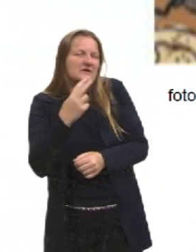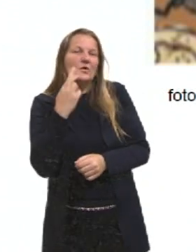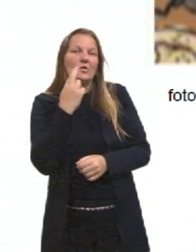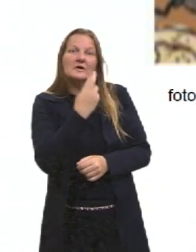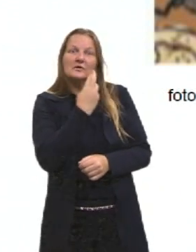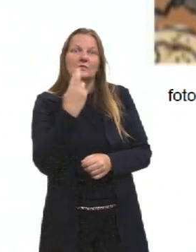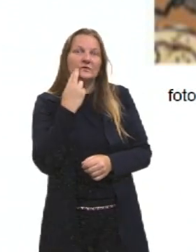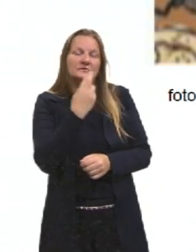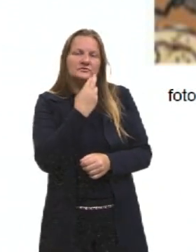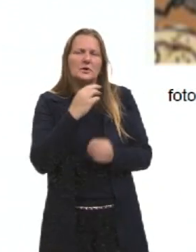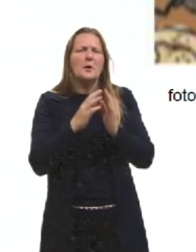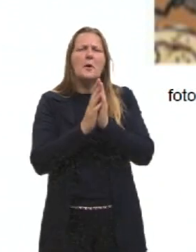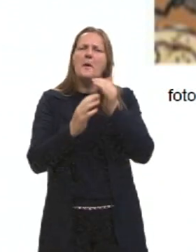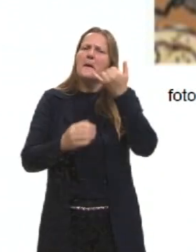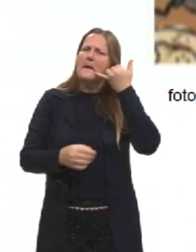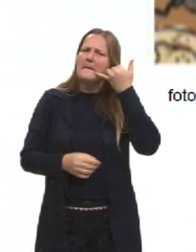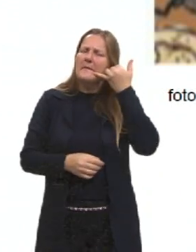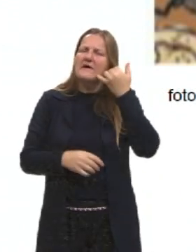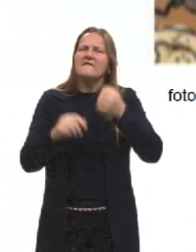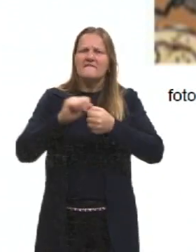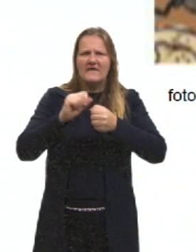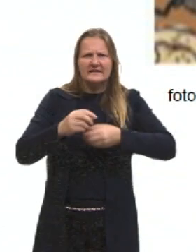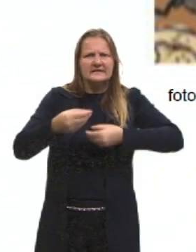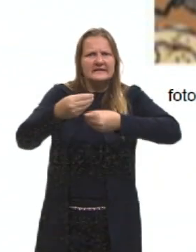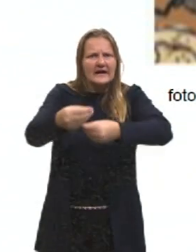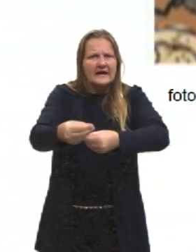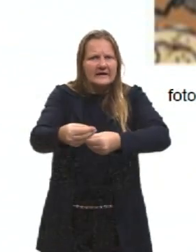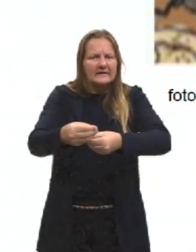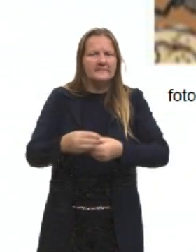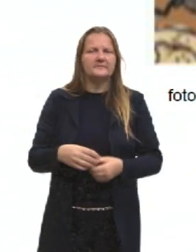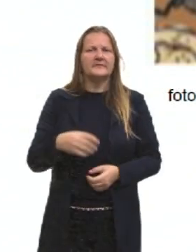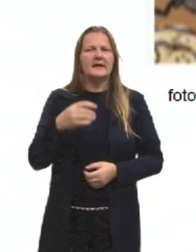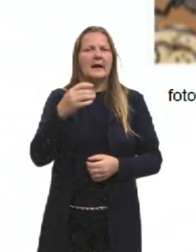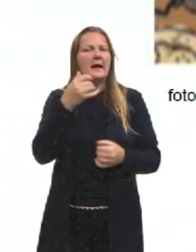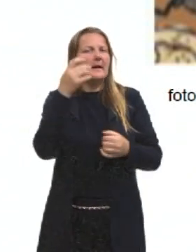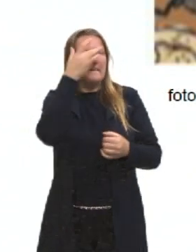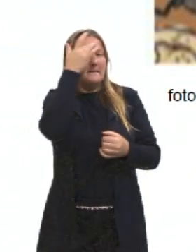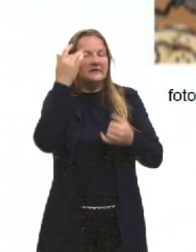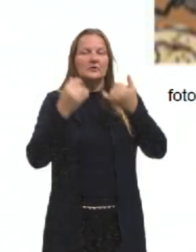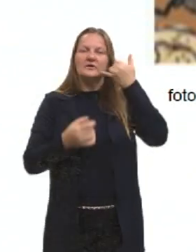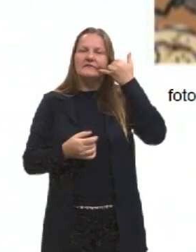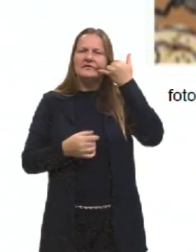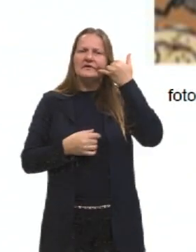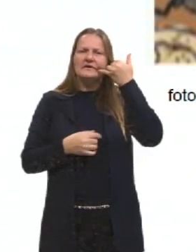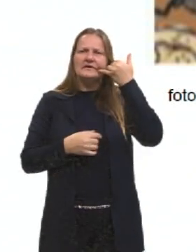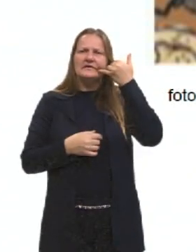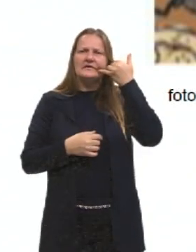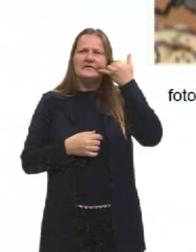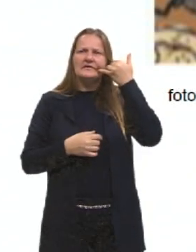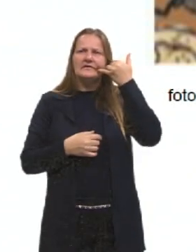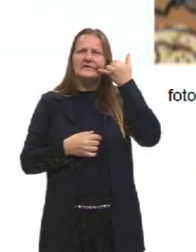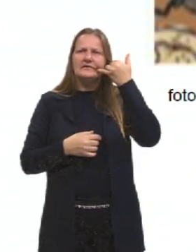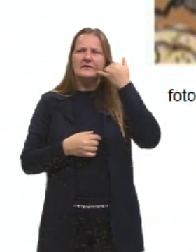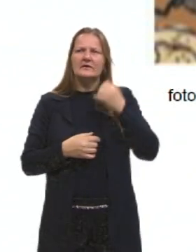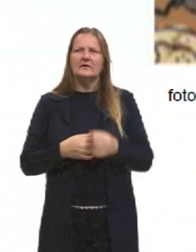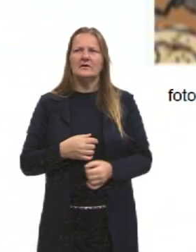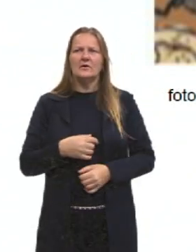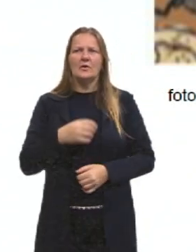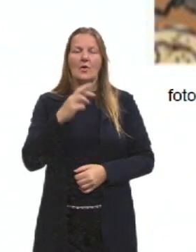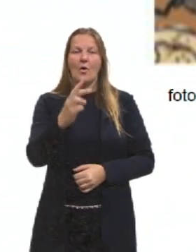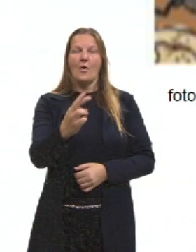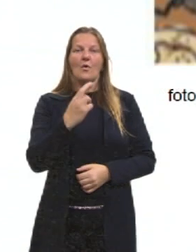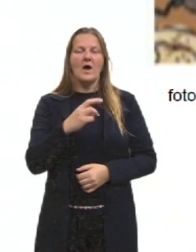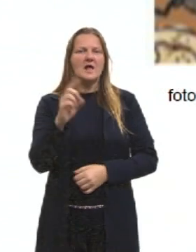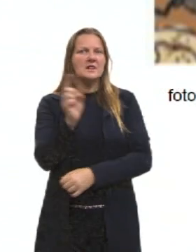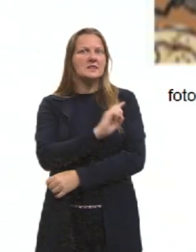o quê? Por favor, faz entrega? A pessoa que está no telefone diz. Por favor, faz entrega? Aí ele